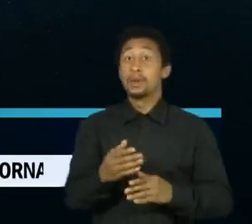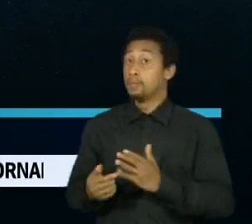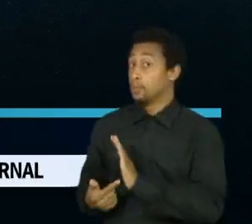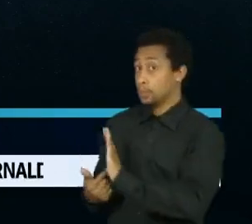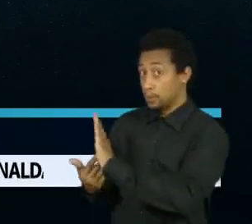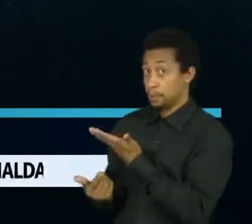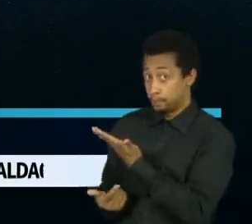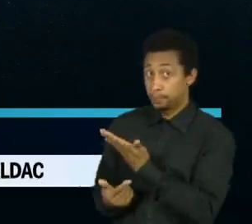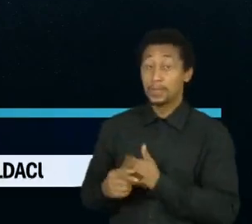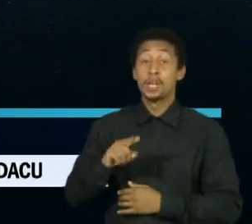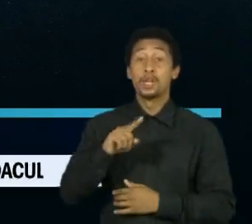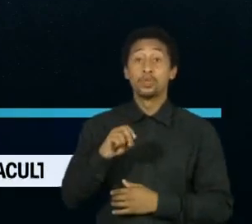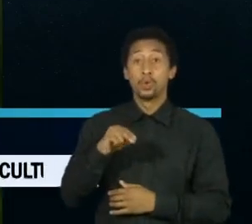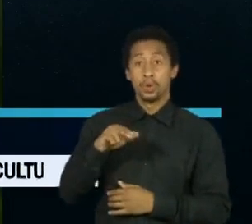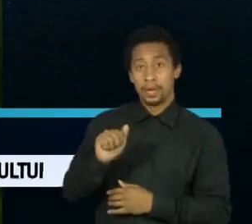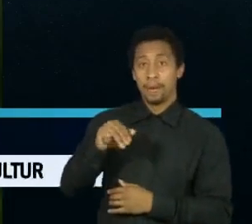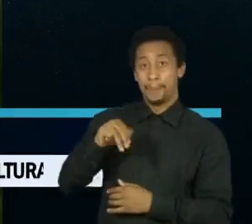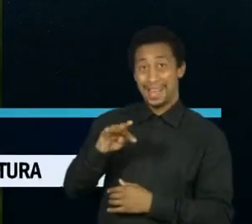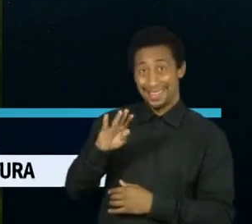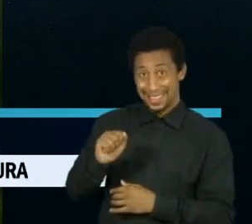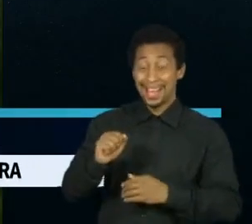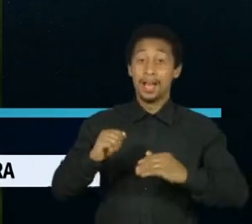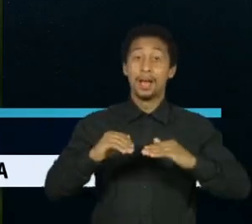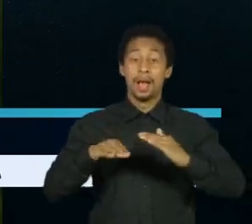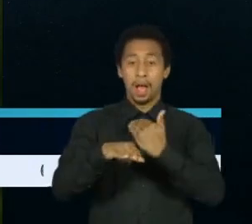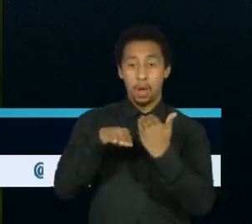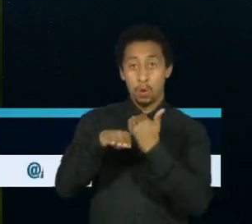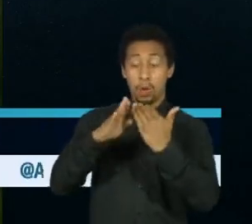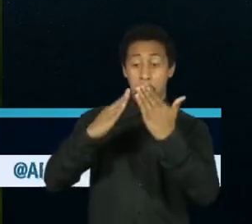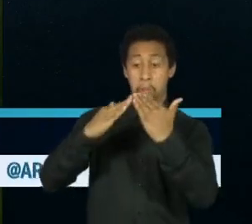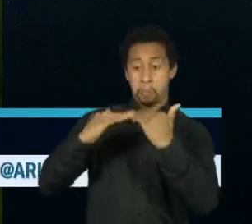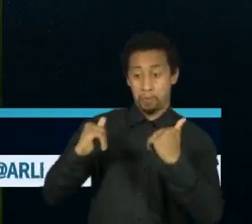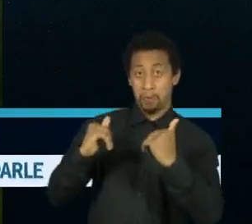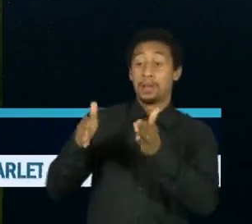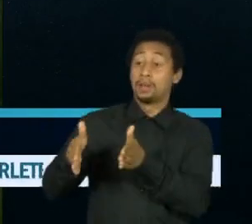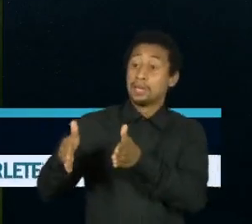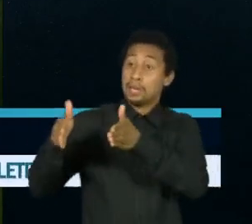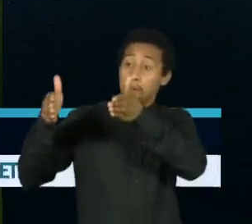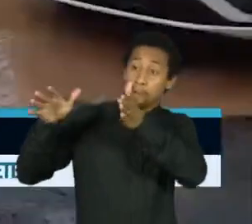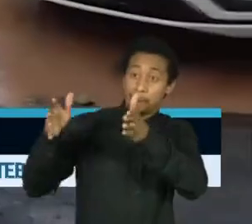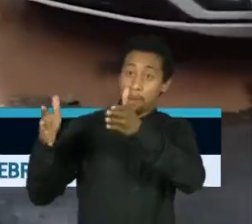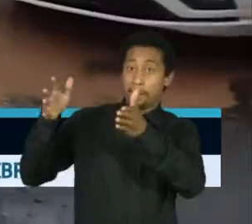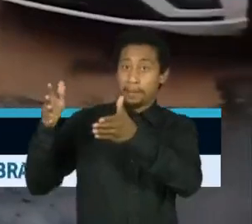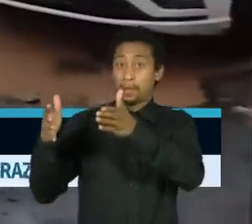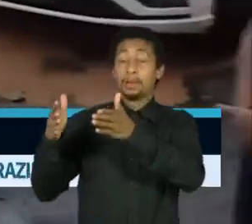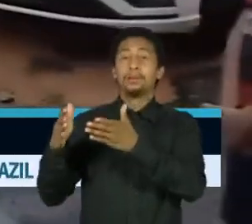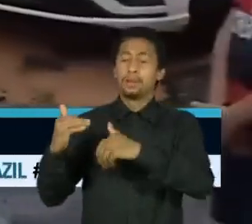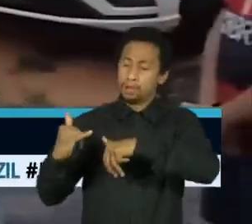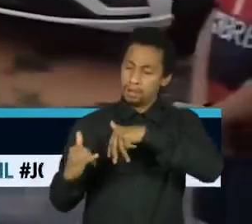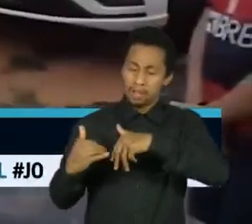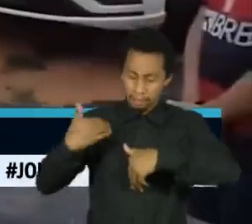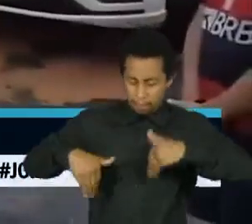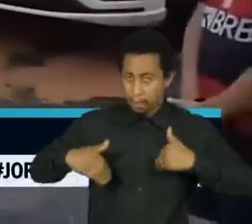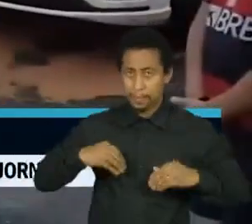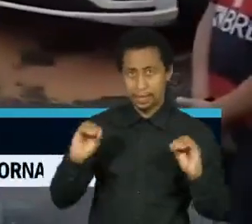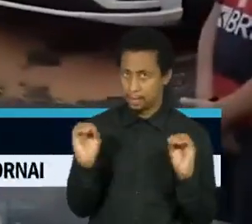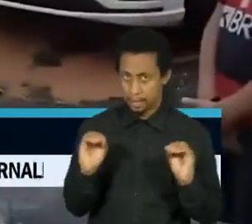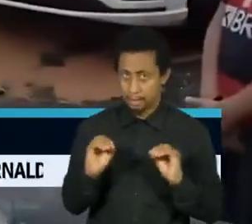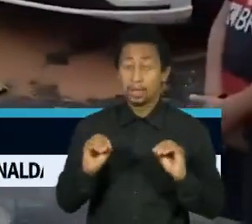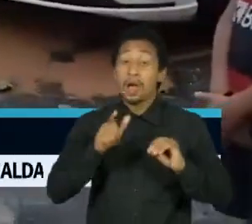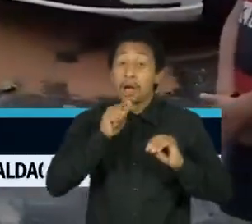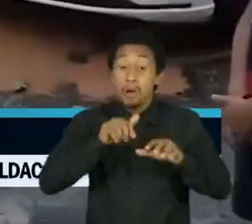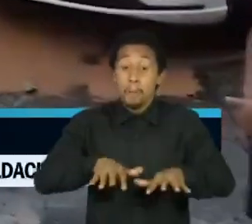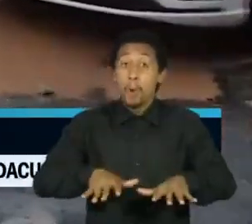cedeu e arrastou carros da garagem de um conjunto residencial. Ninguém se feriu. A cidade ainda registra pontos de